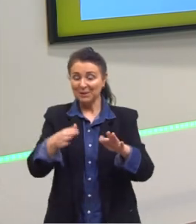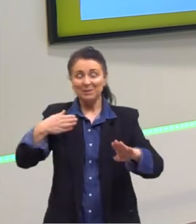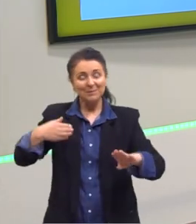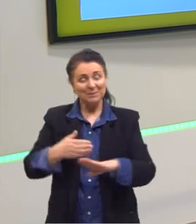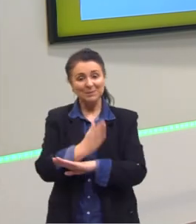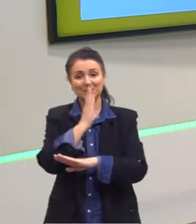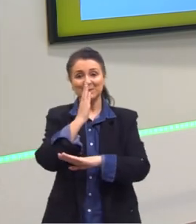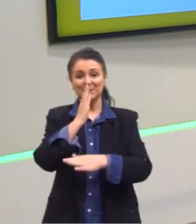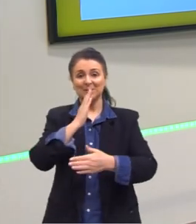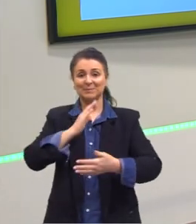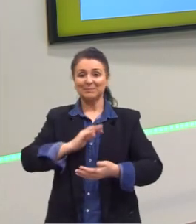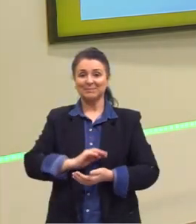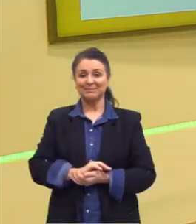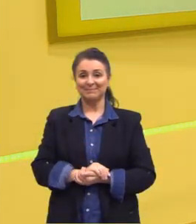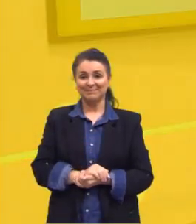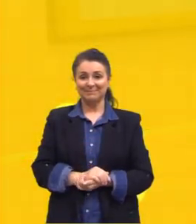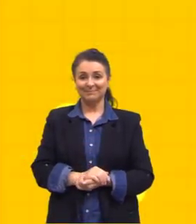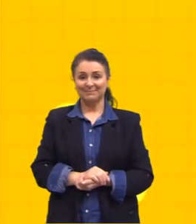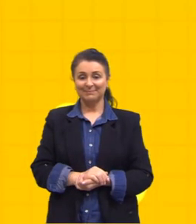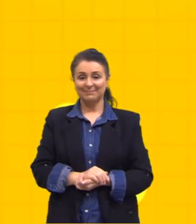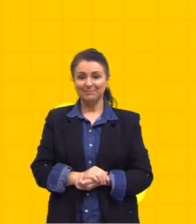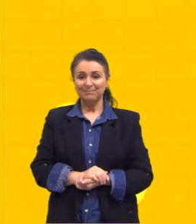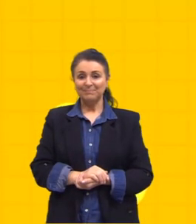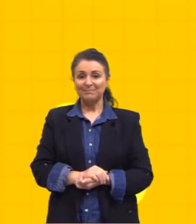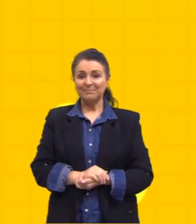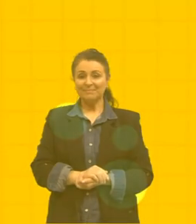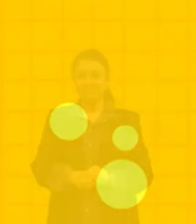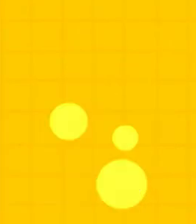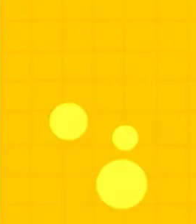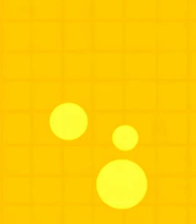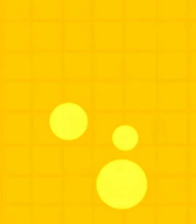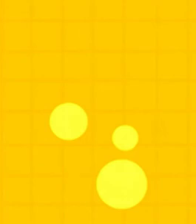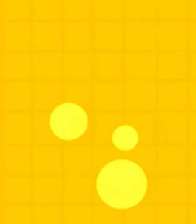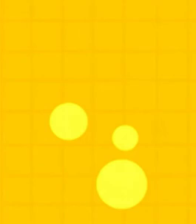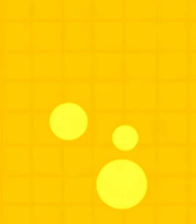Partiu passar. Tchau. Tchau. Tchau.